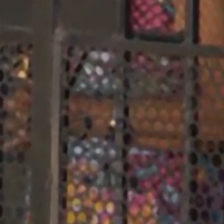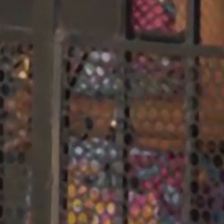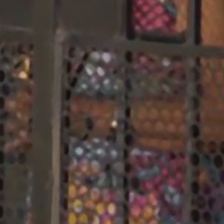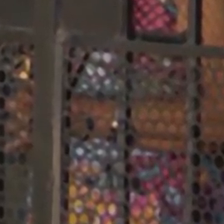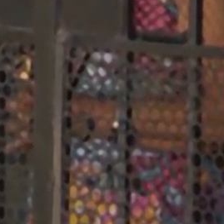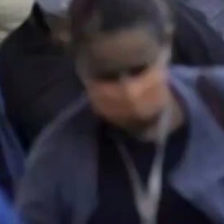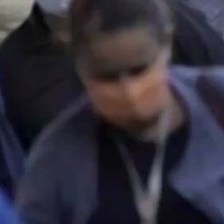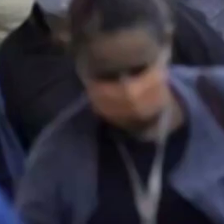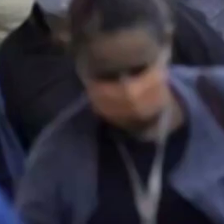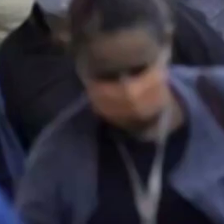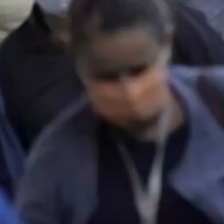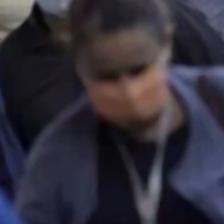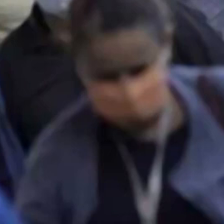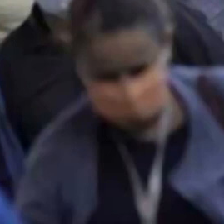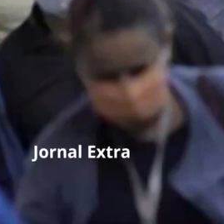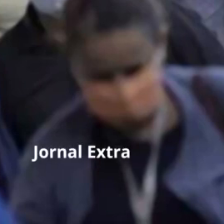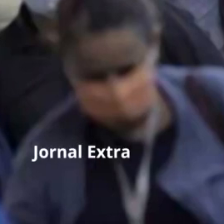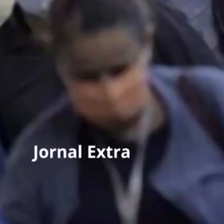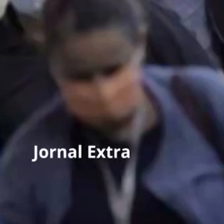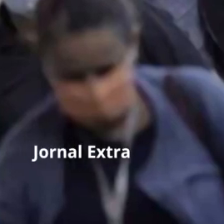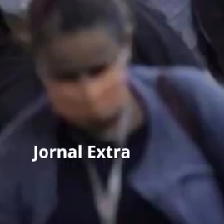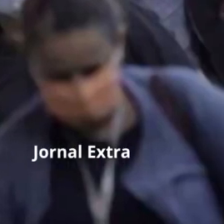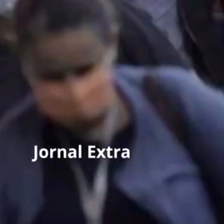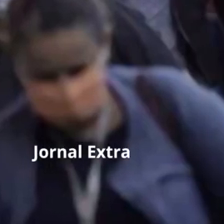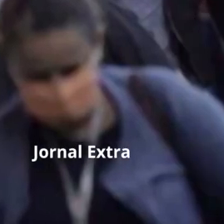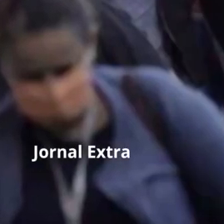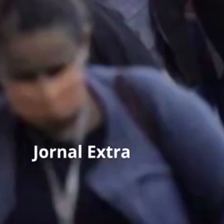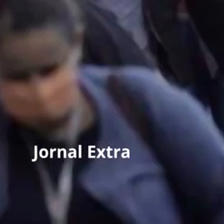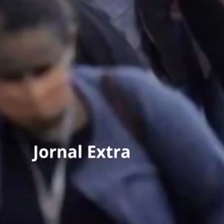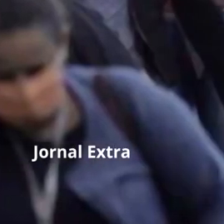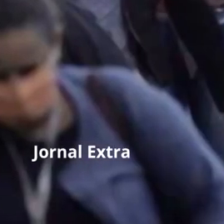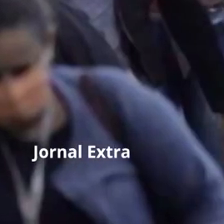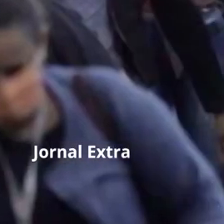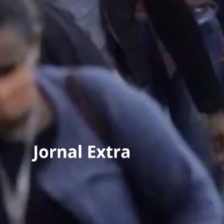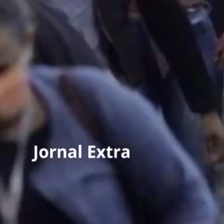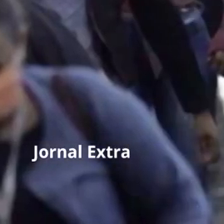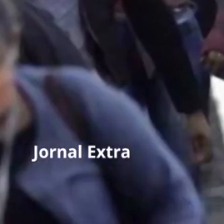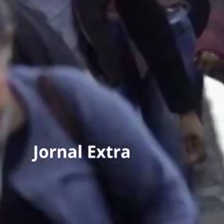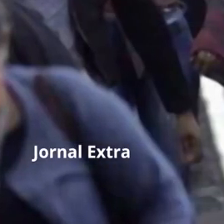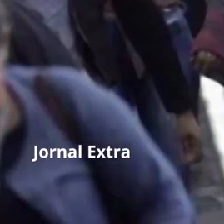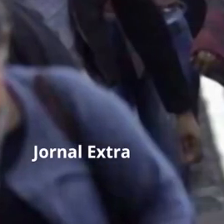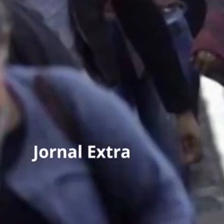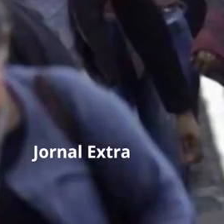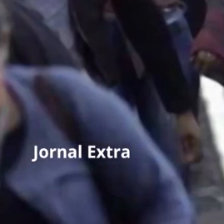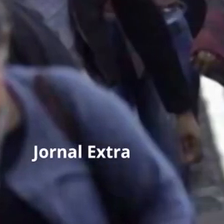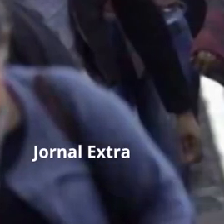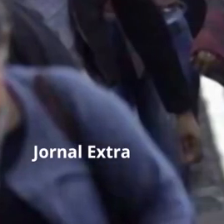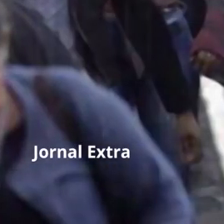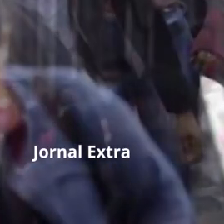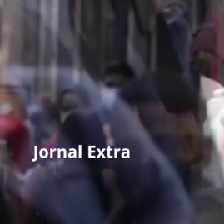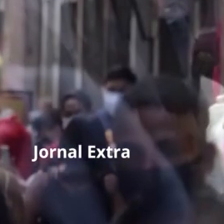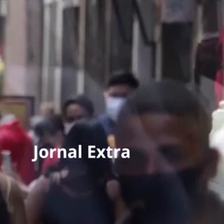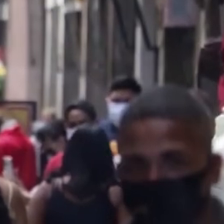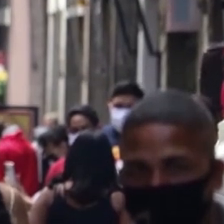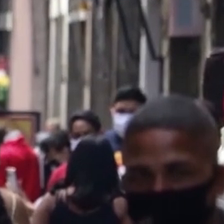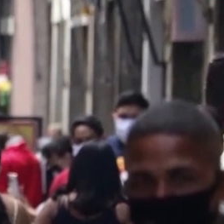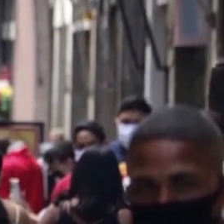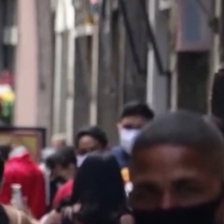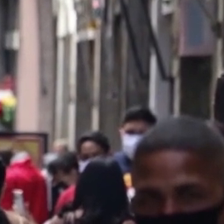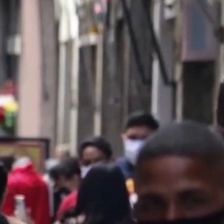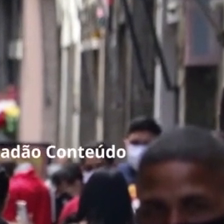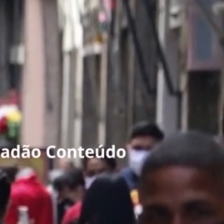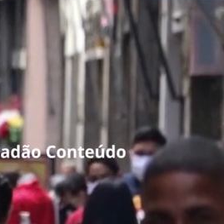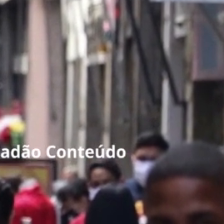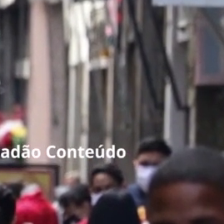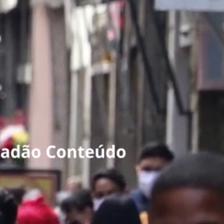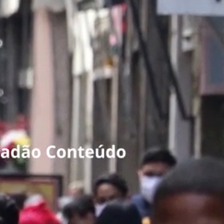reflexão sobre a esfera do comum, ou seja, saberes e políticas que dizem respeito à vida coletiva, à divisão